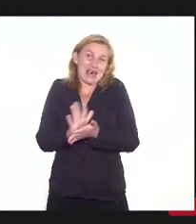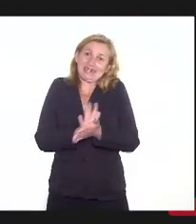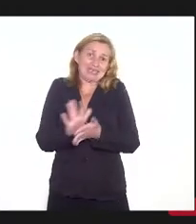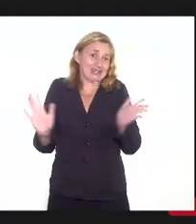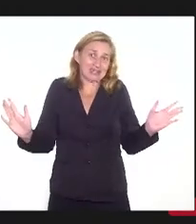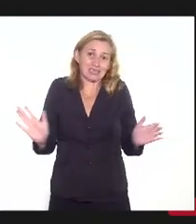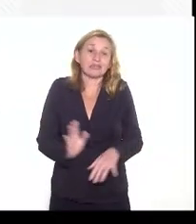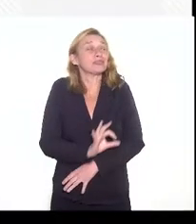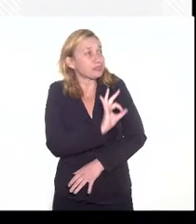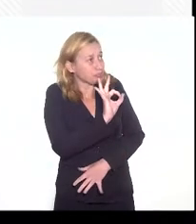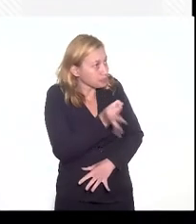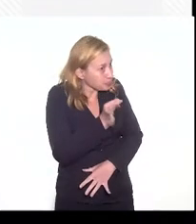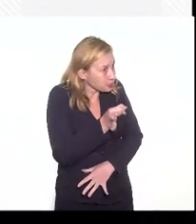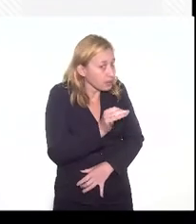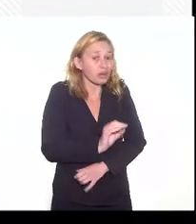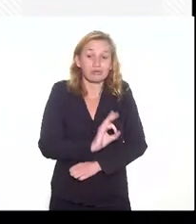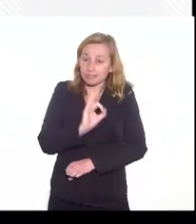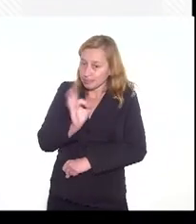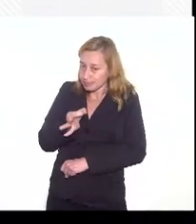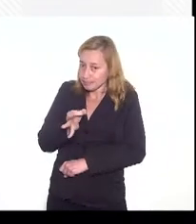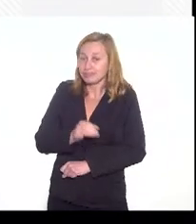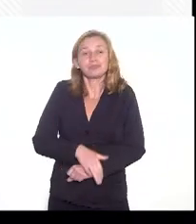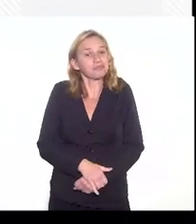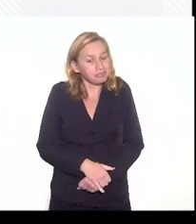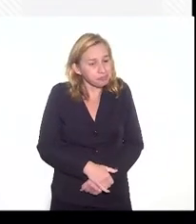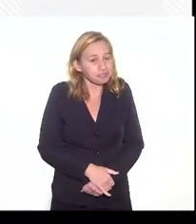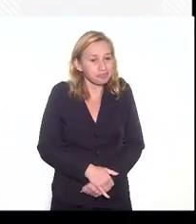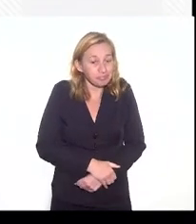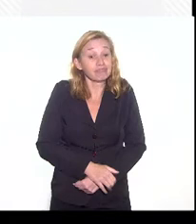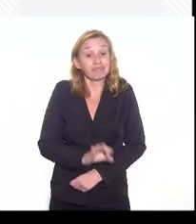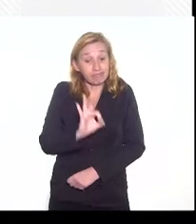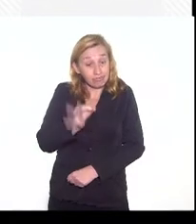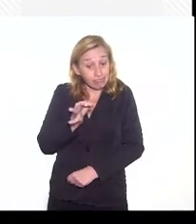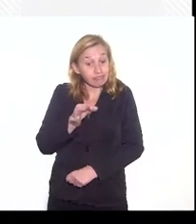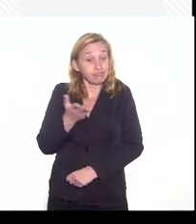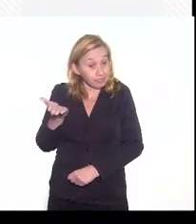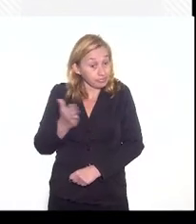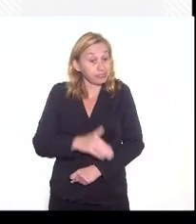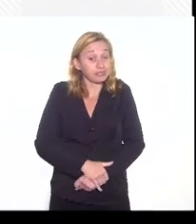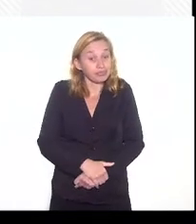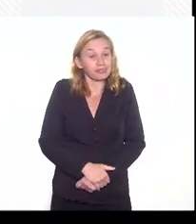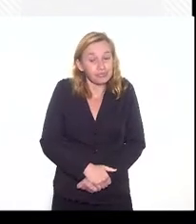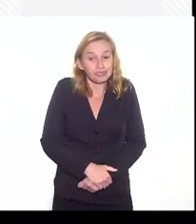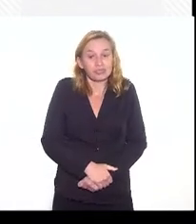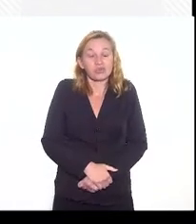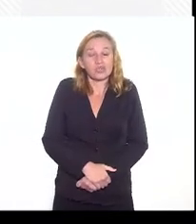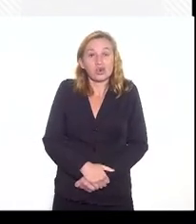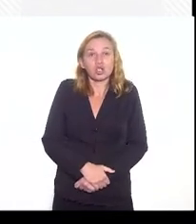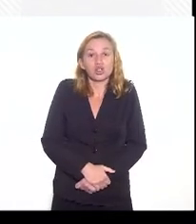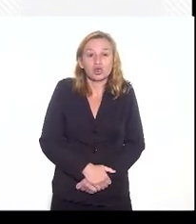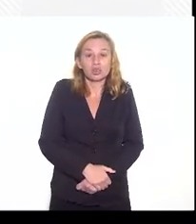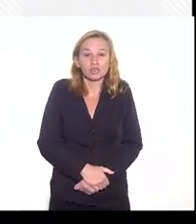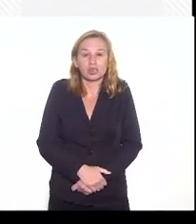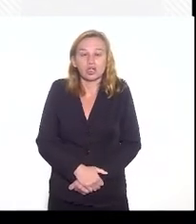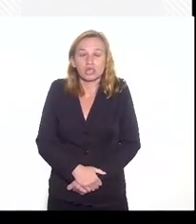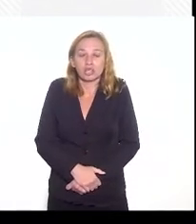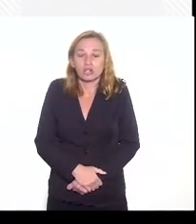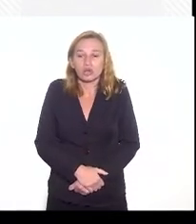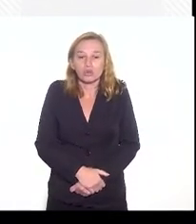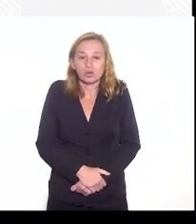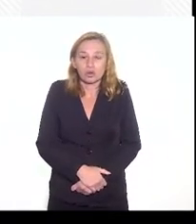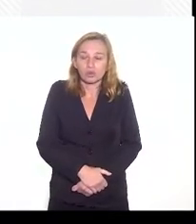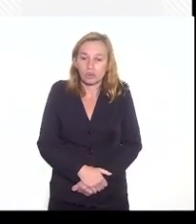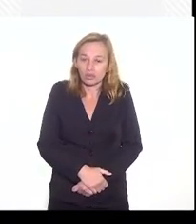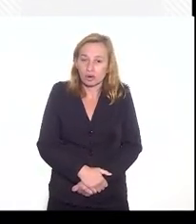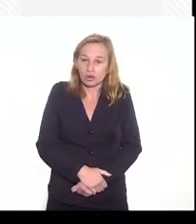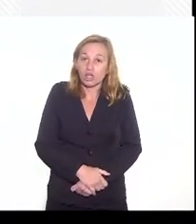presença do FOT e além do FOT. Exatamente isso. a gente só, que não tem a ver aqui, mas